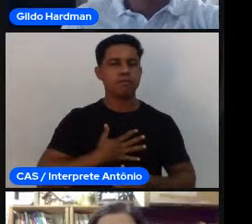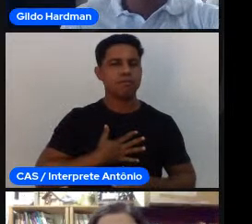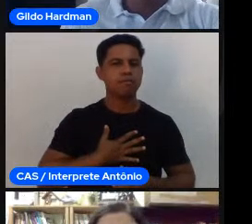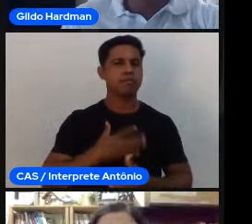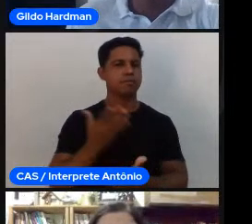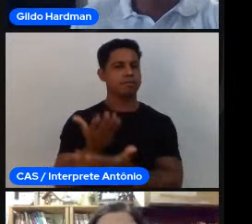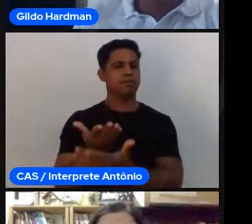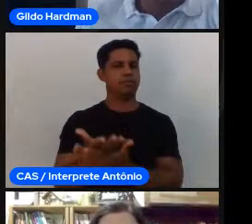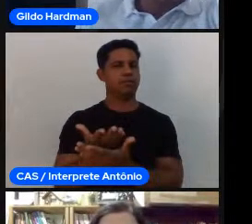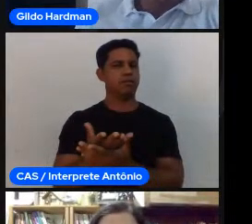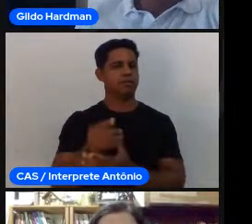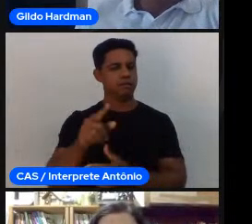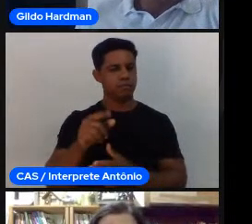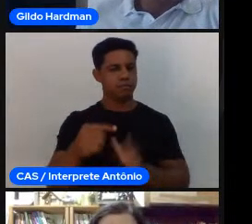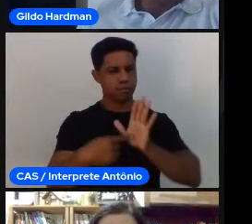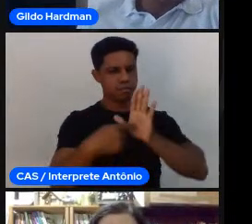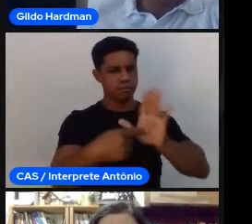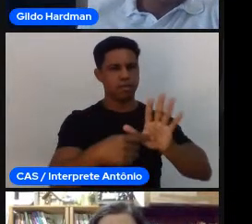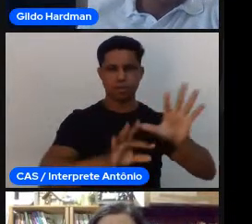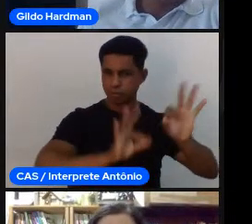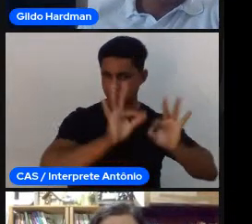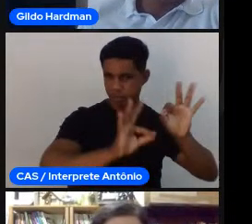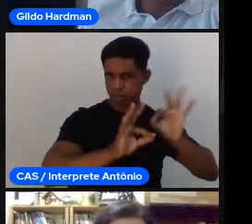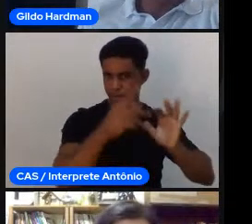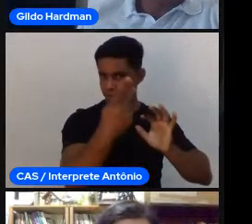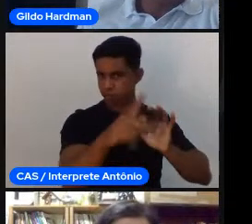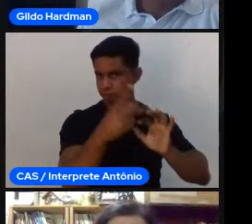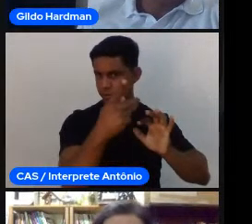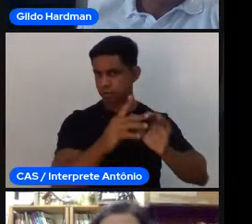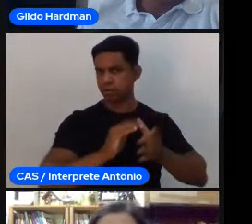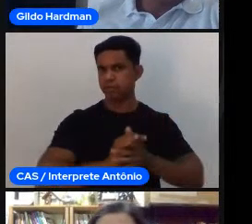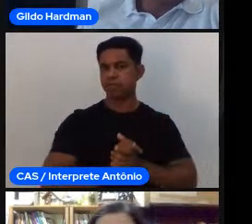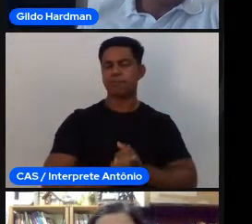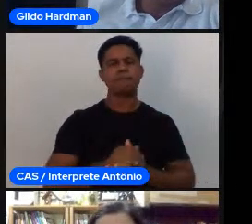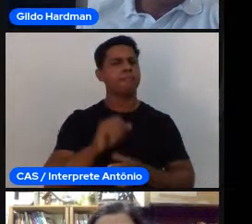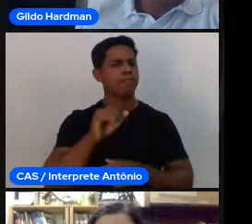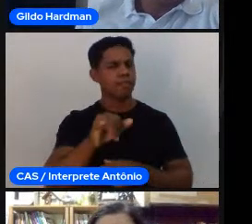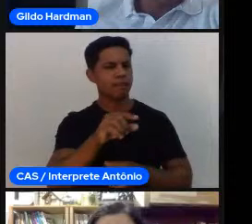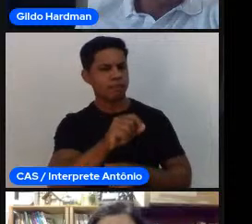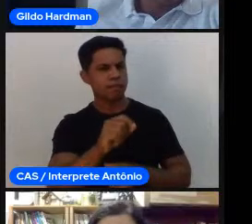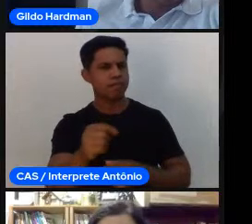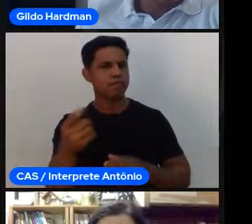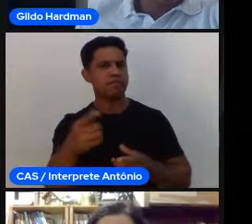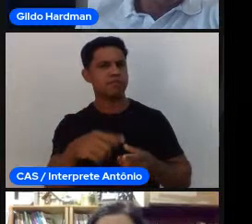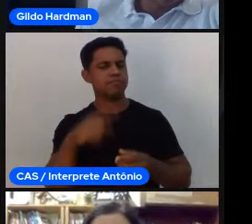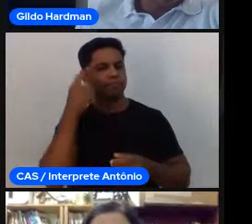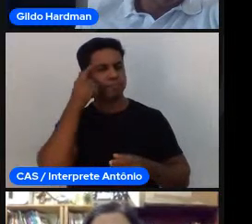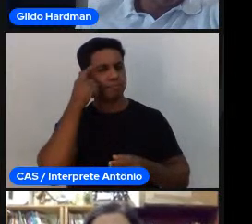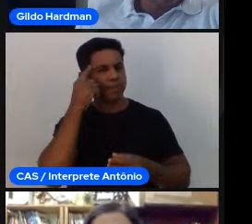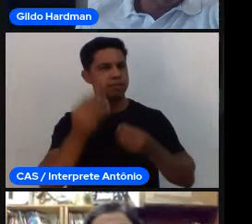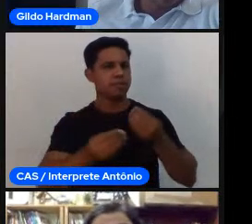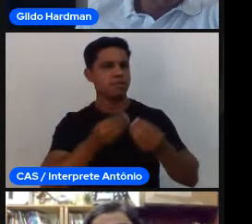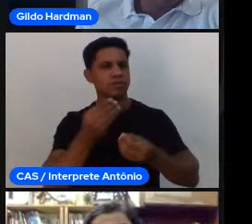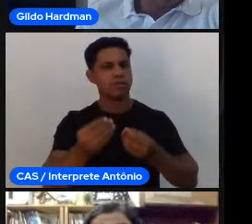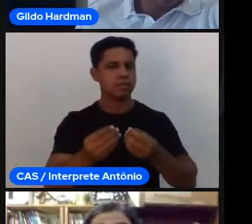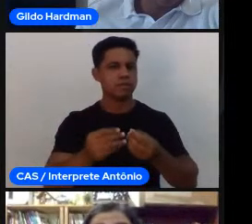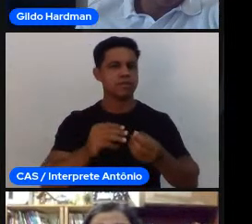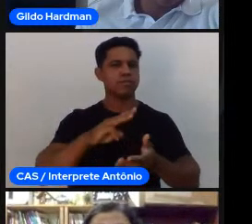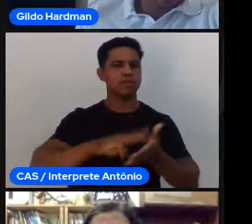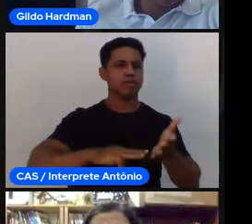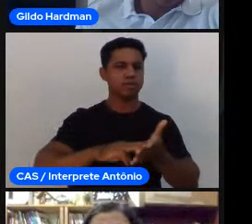Do mesmo jeito que a gente pensa como é que vai oferecer um determinado fundamento? Será que a gente pensa como é que a gente vai